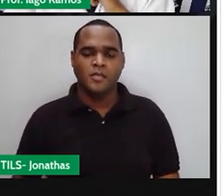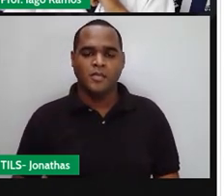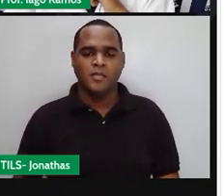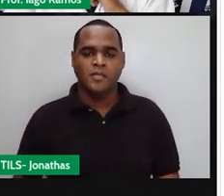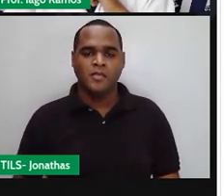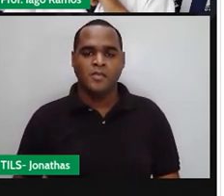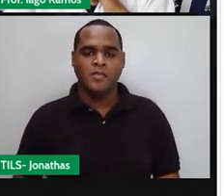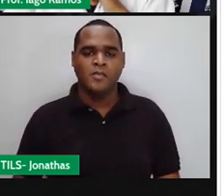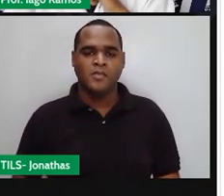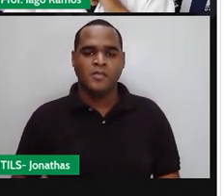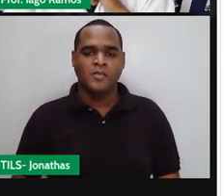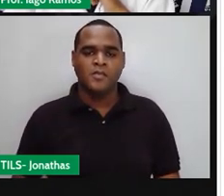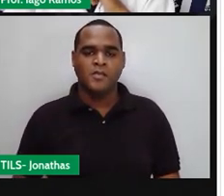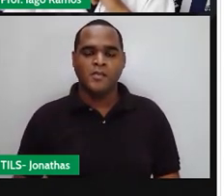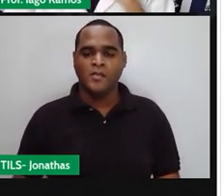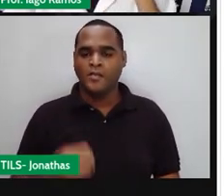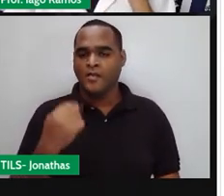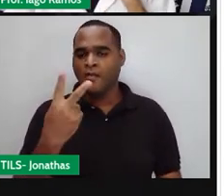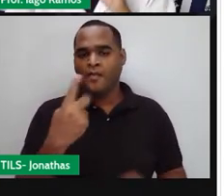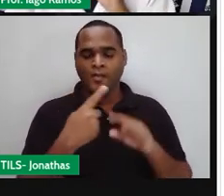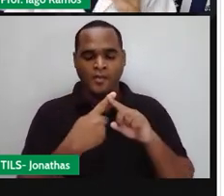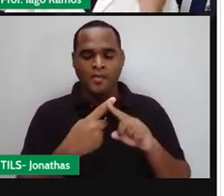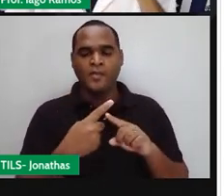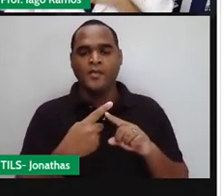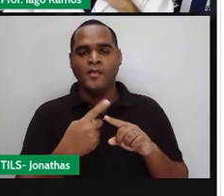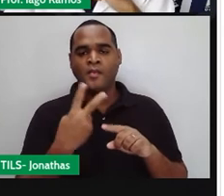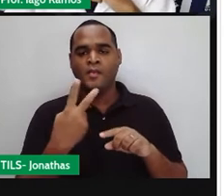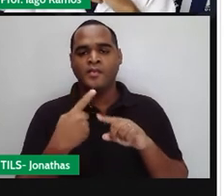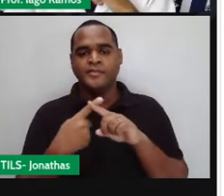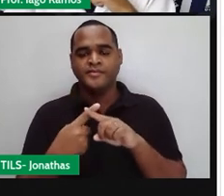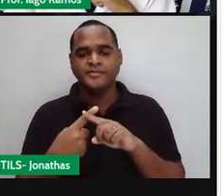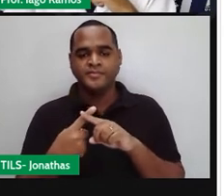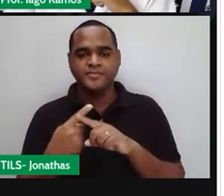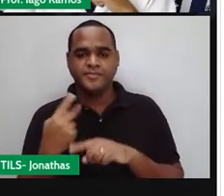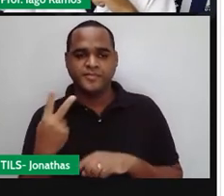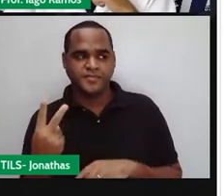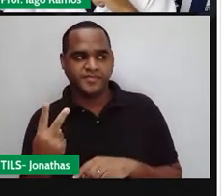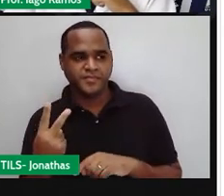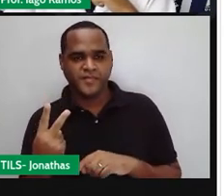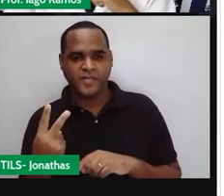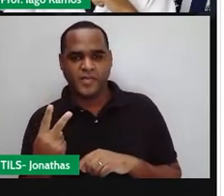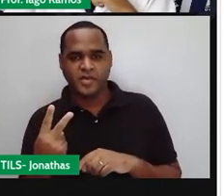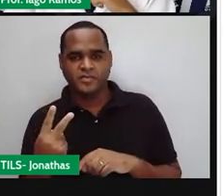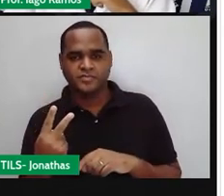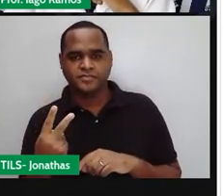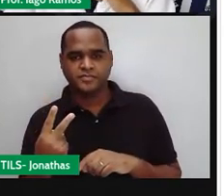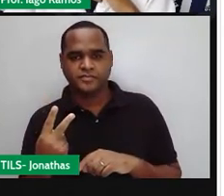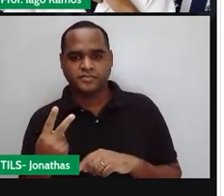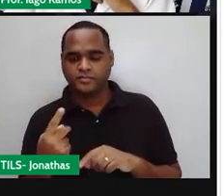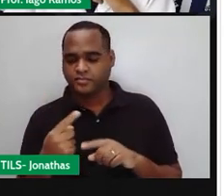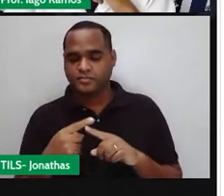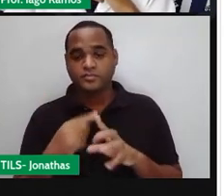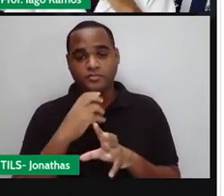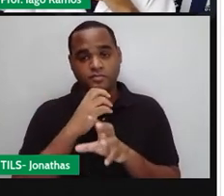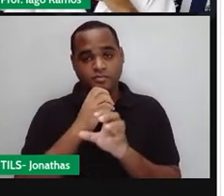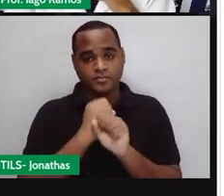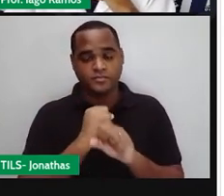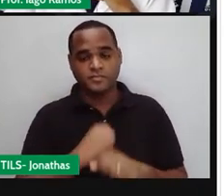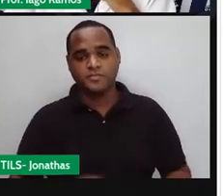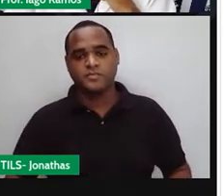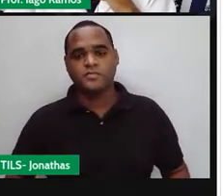Começa no dois. Duas vezes dois. Positivo vai para a direita. Um, dois. Pararia no quatro.